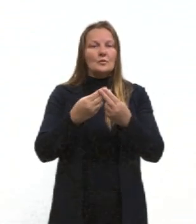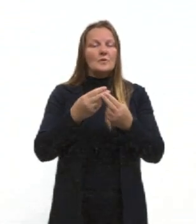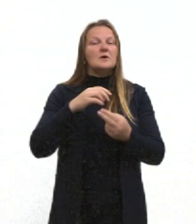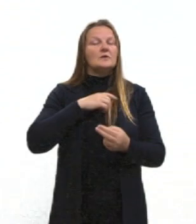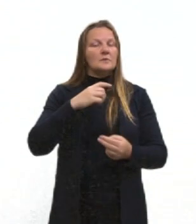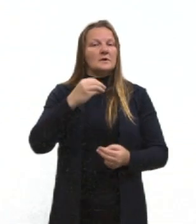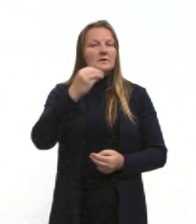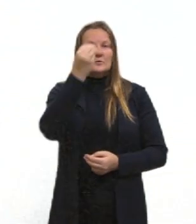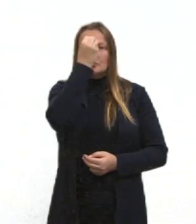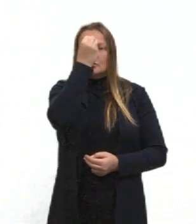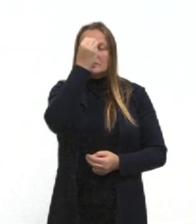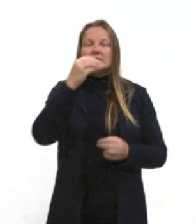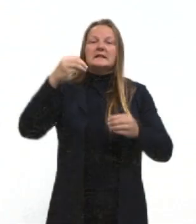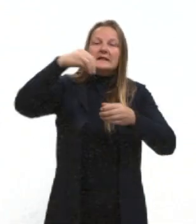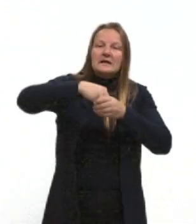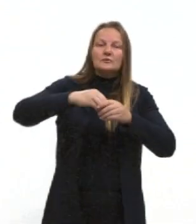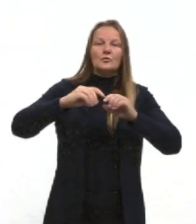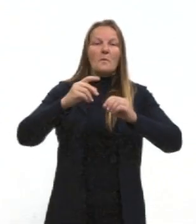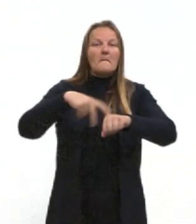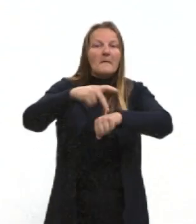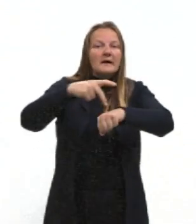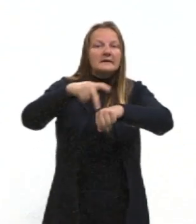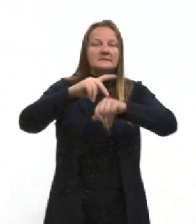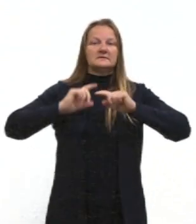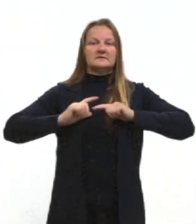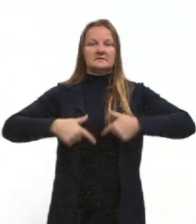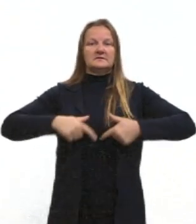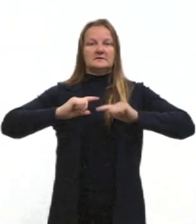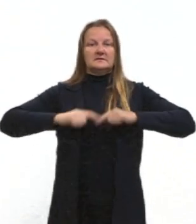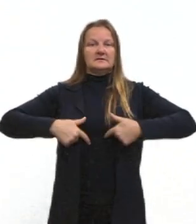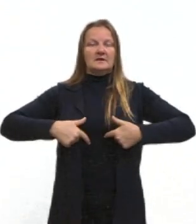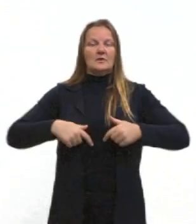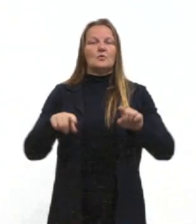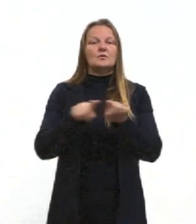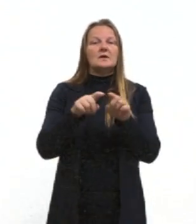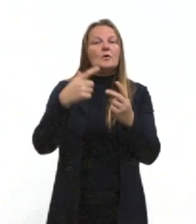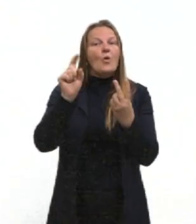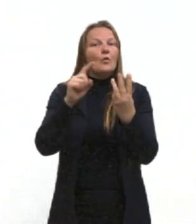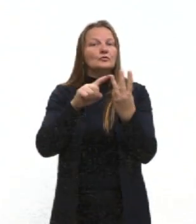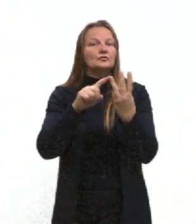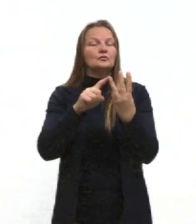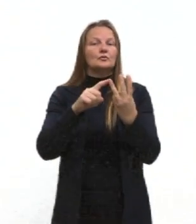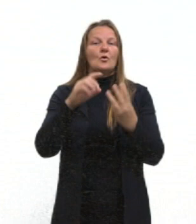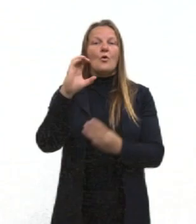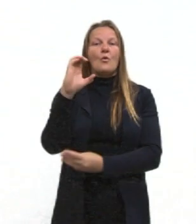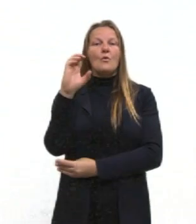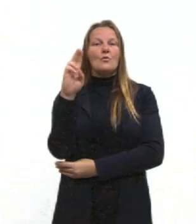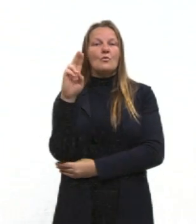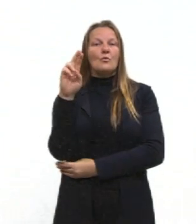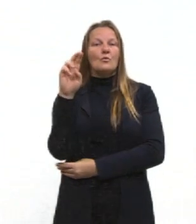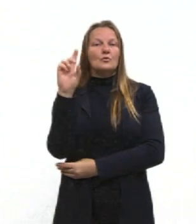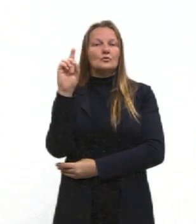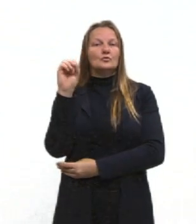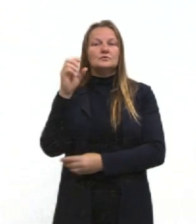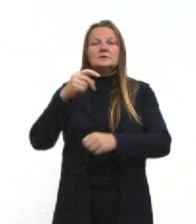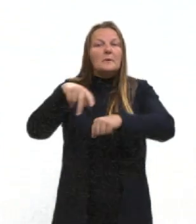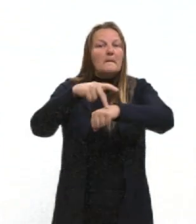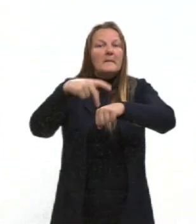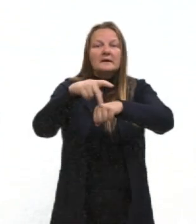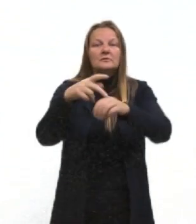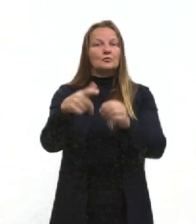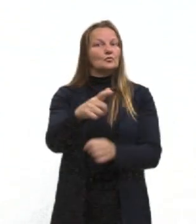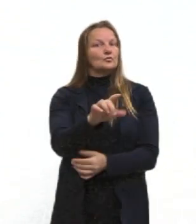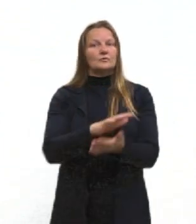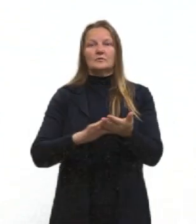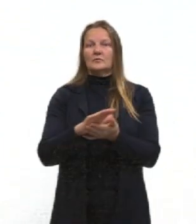um povo, né, uma nação bem forte, que são os curdos, né, um povo sem pátria, né. Qual que o problema relacionado